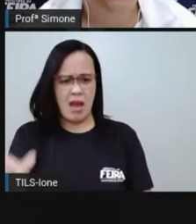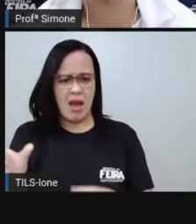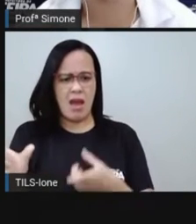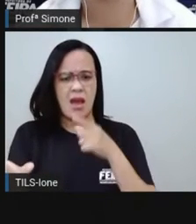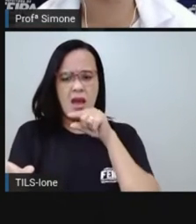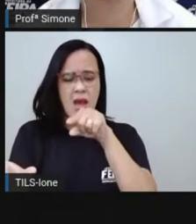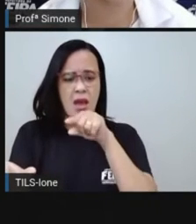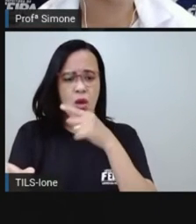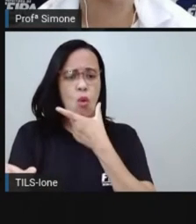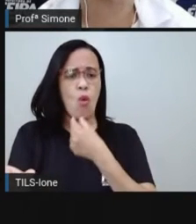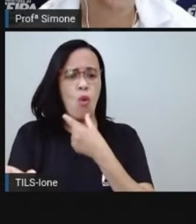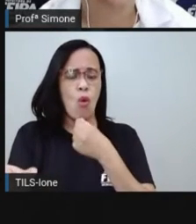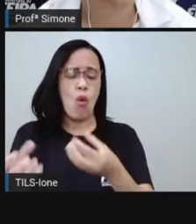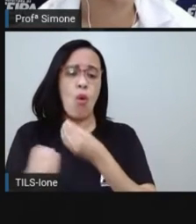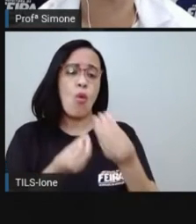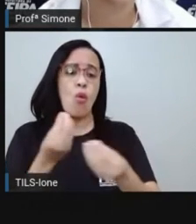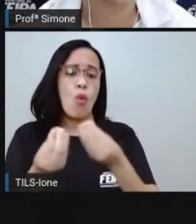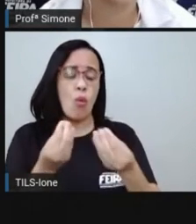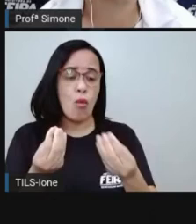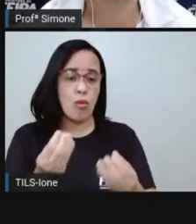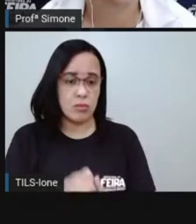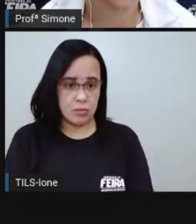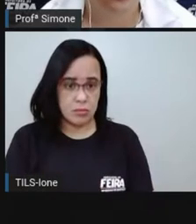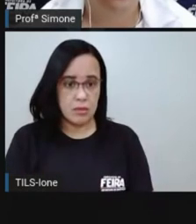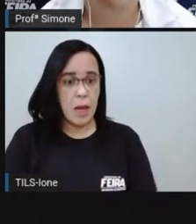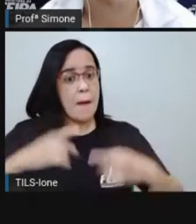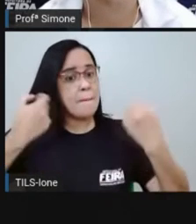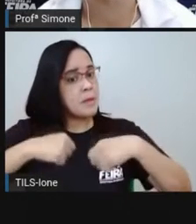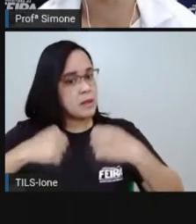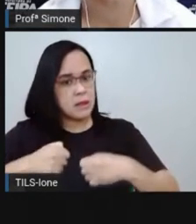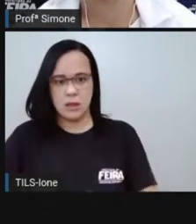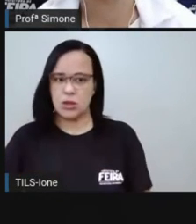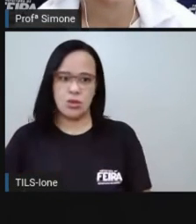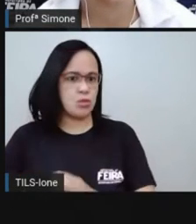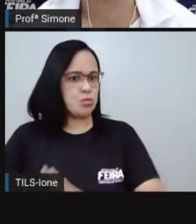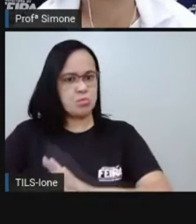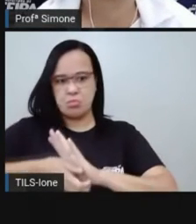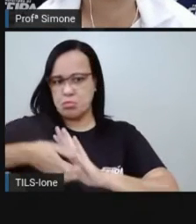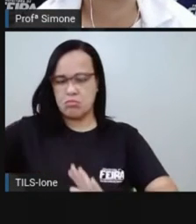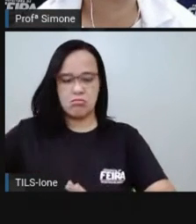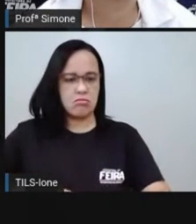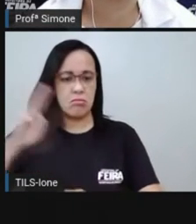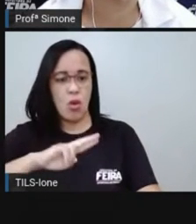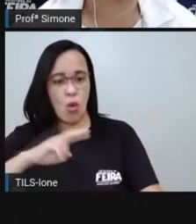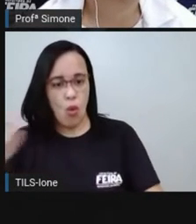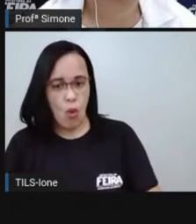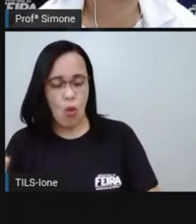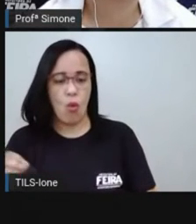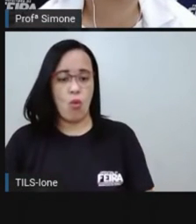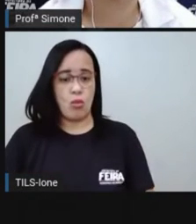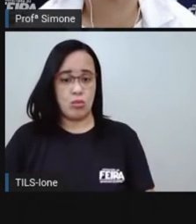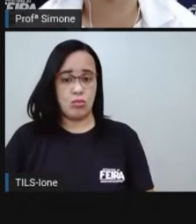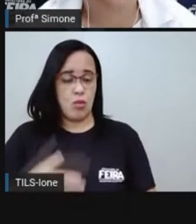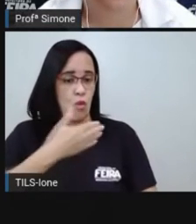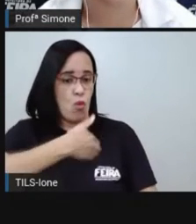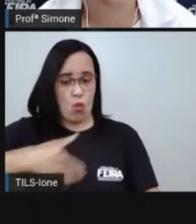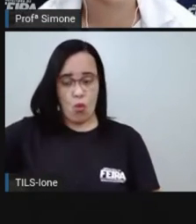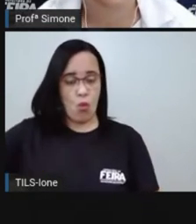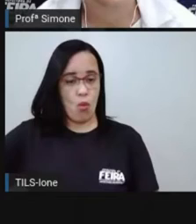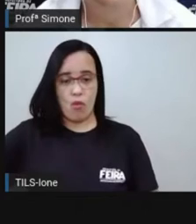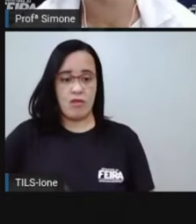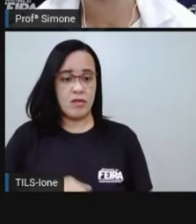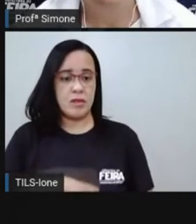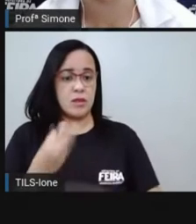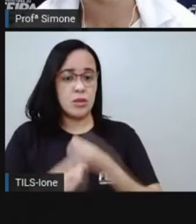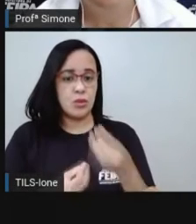e, portanto, Getúlio Vargas teve que renunciar. E aí, as eleições para presidente foram convocadas